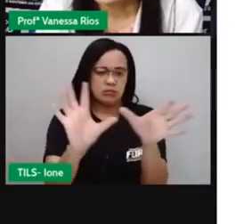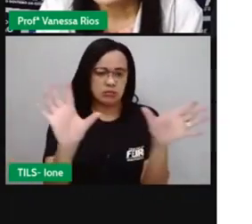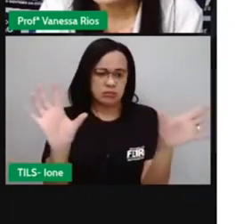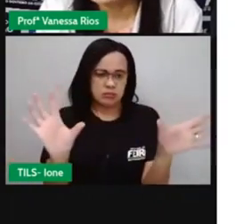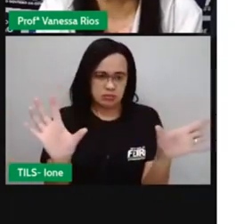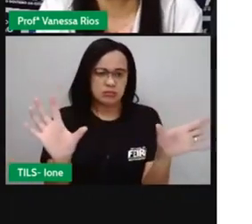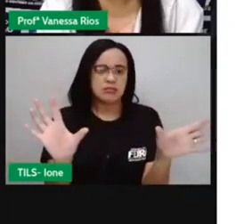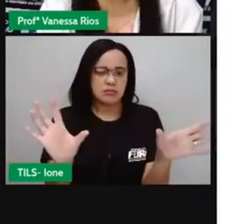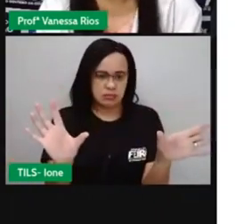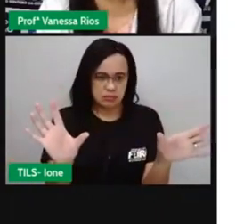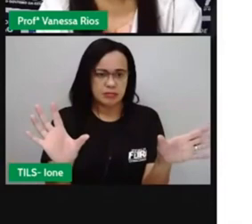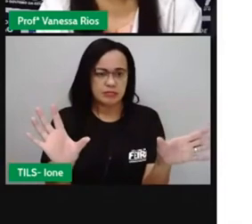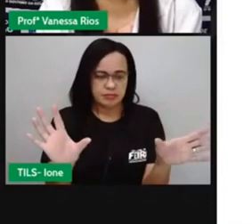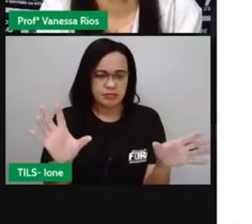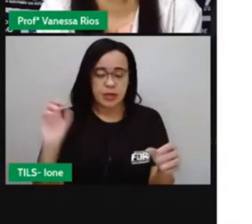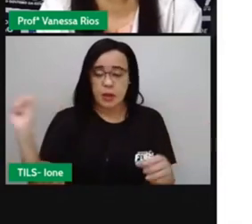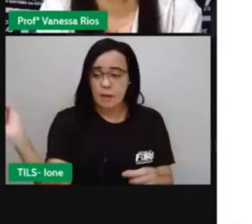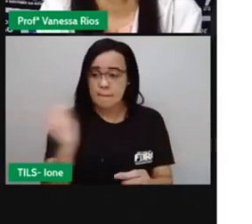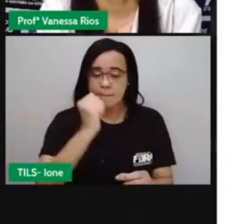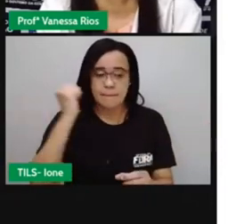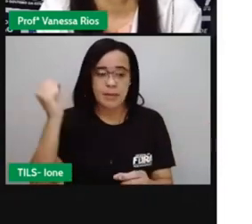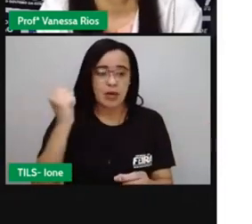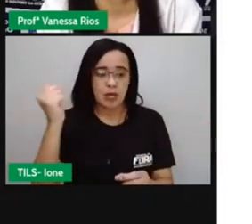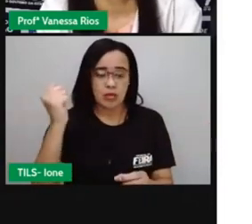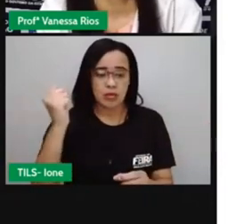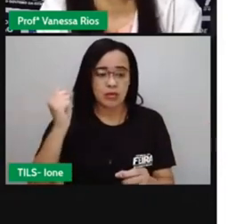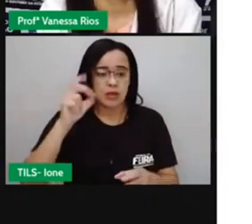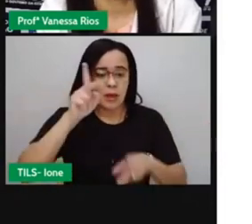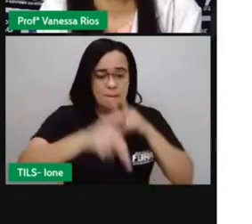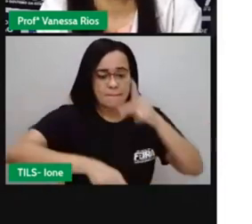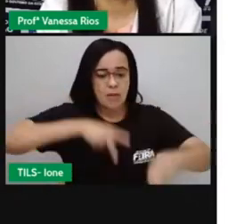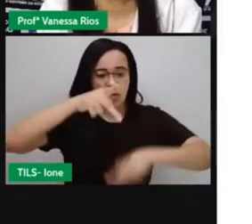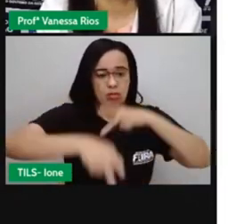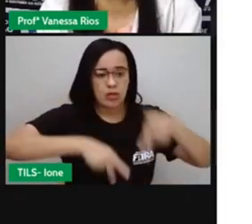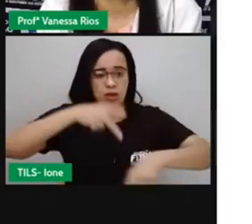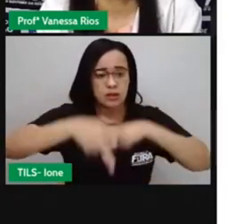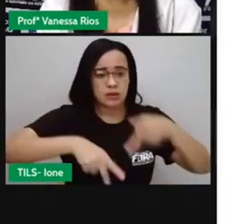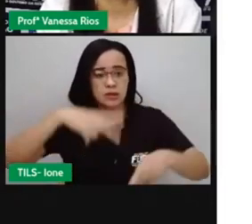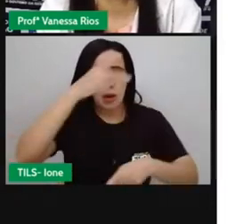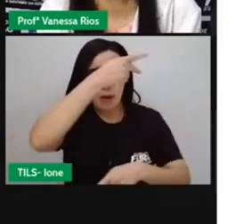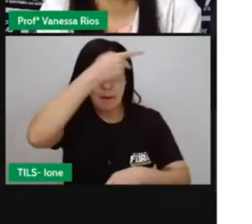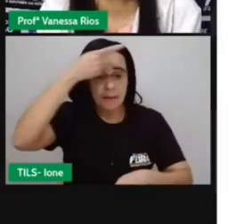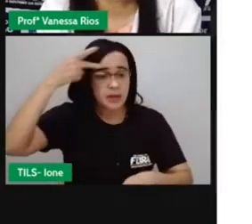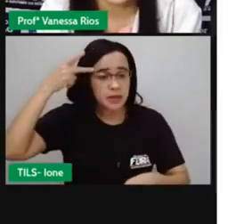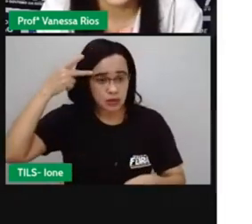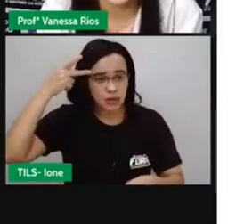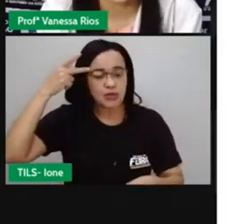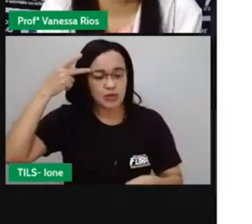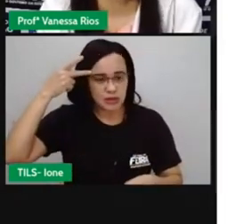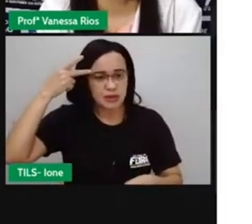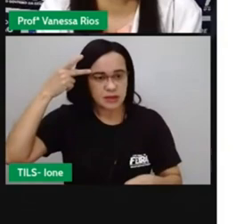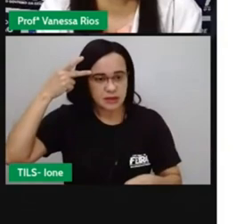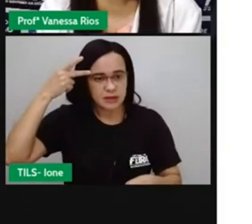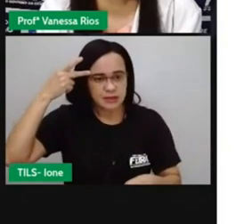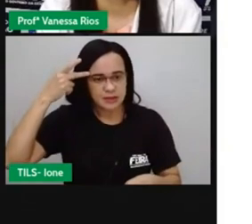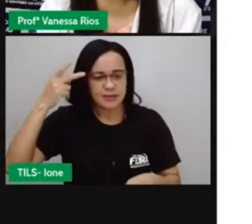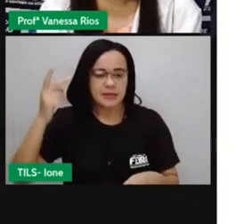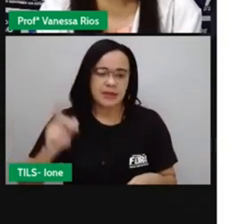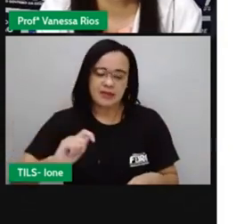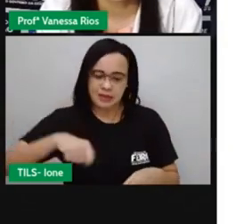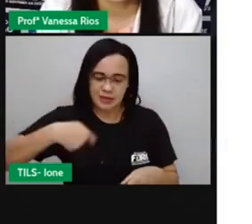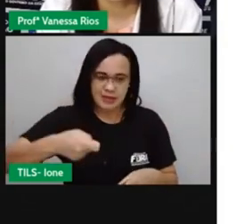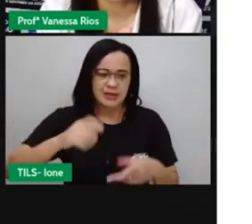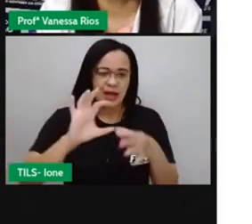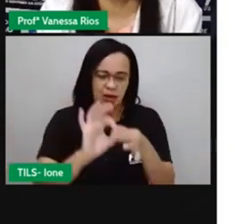poder do povo. Estão lembrados? E aí que a nossa república seja realmente democrática, não é? Que possamos